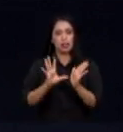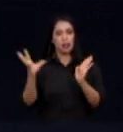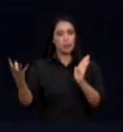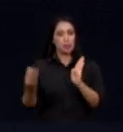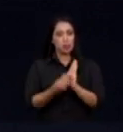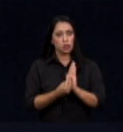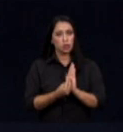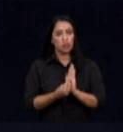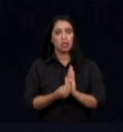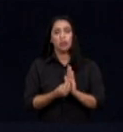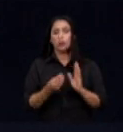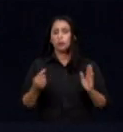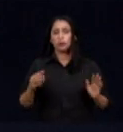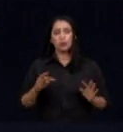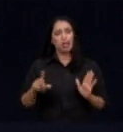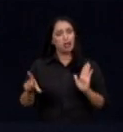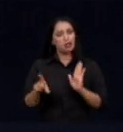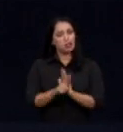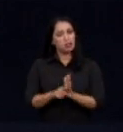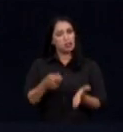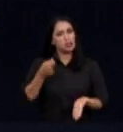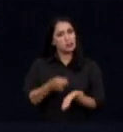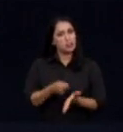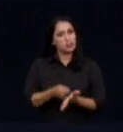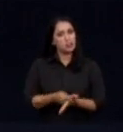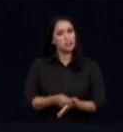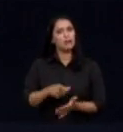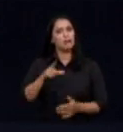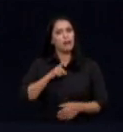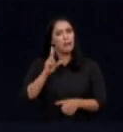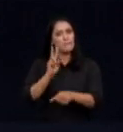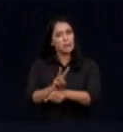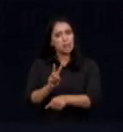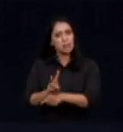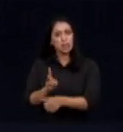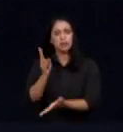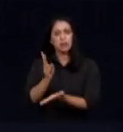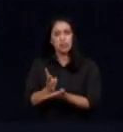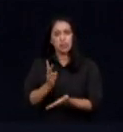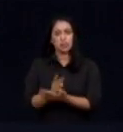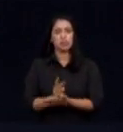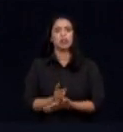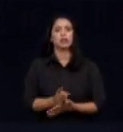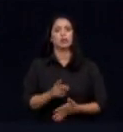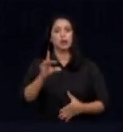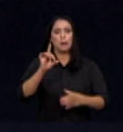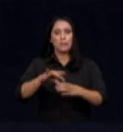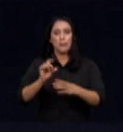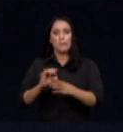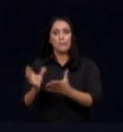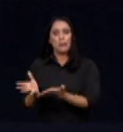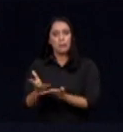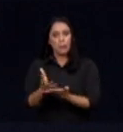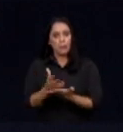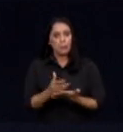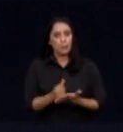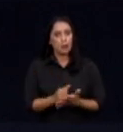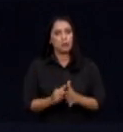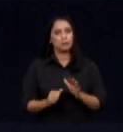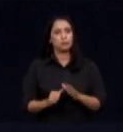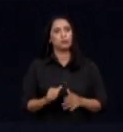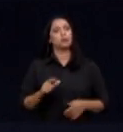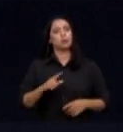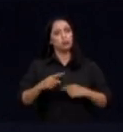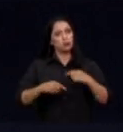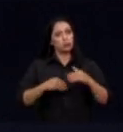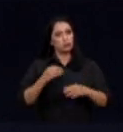mesmo com toda essa legislação bastante rígida, há muita preservação e aumento de produtividade. Mas esse custo, Excelência, hoje ele é arcado